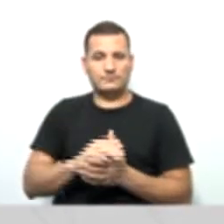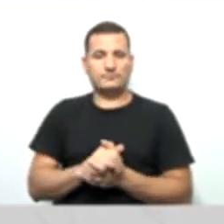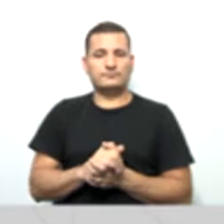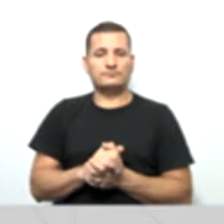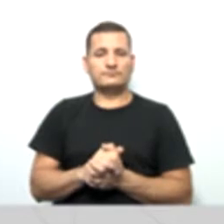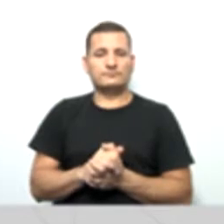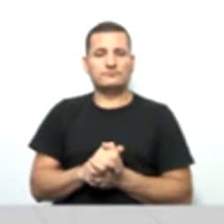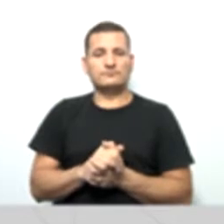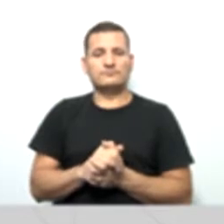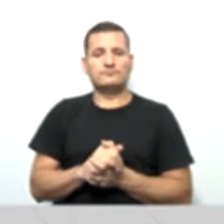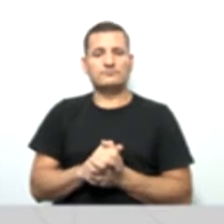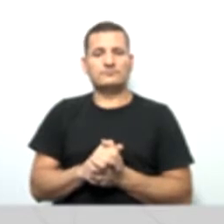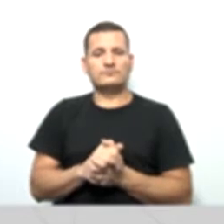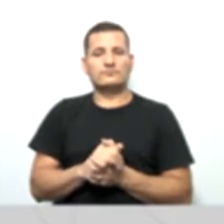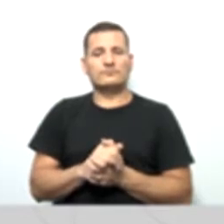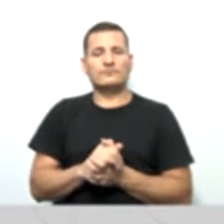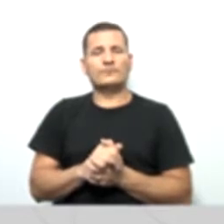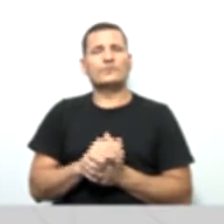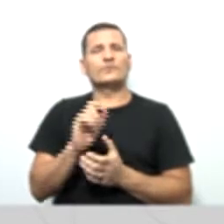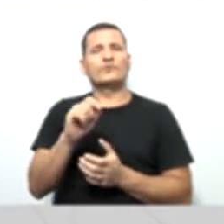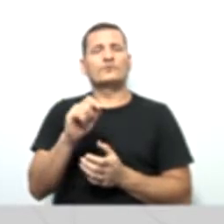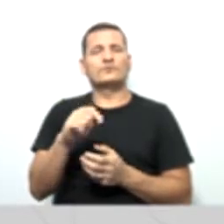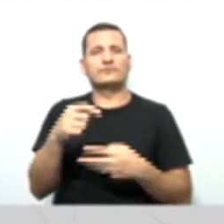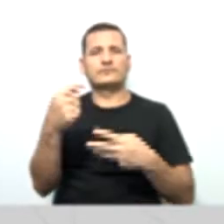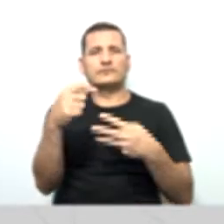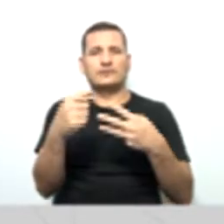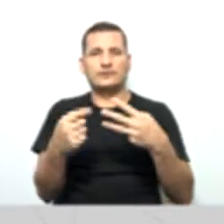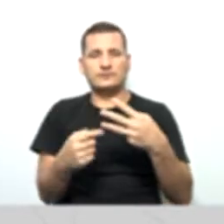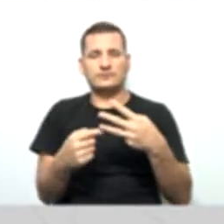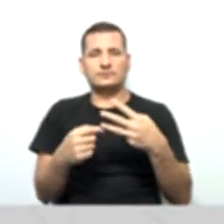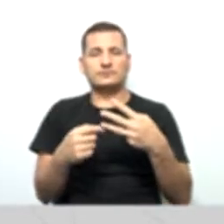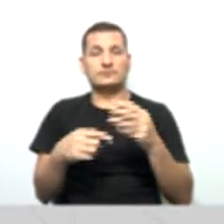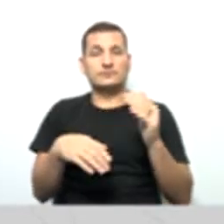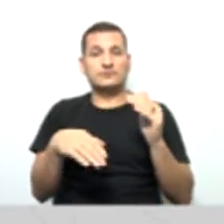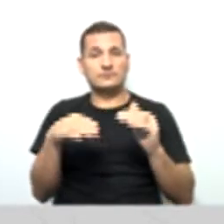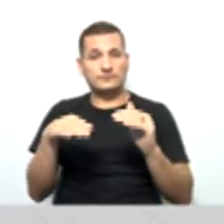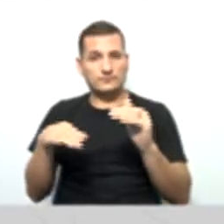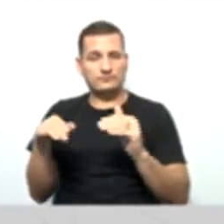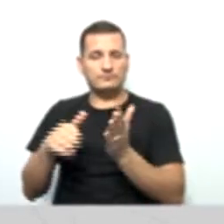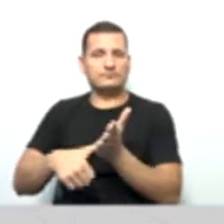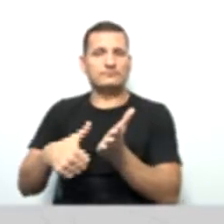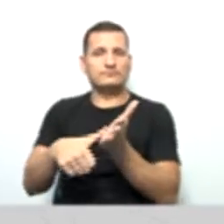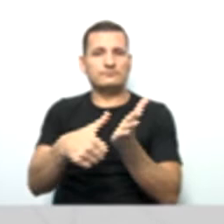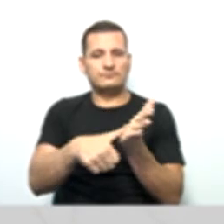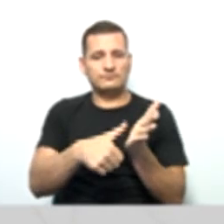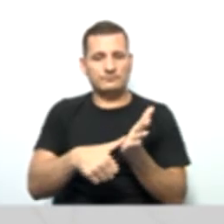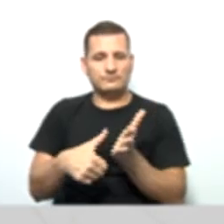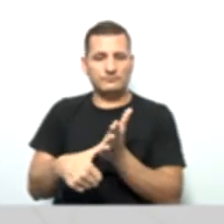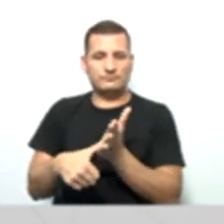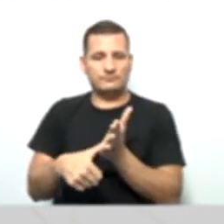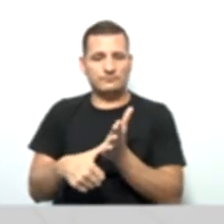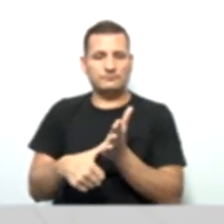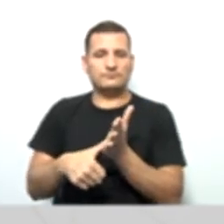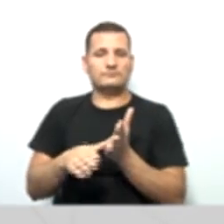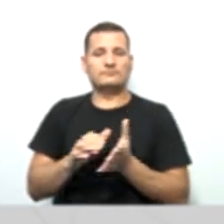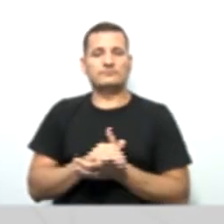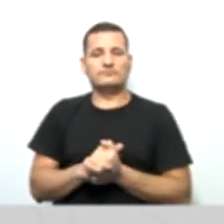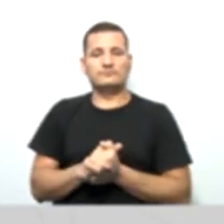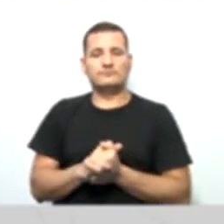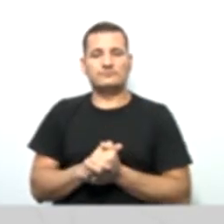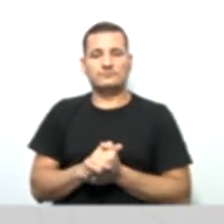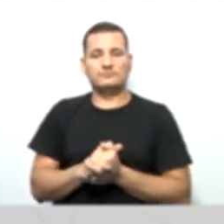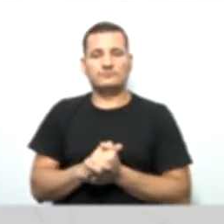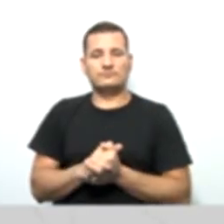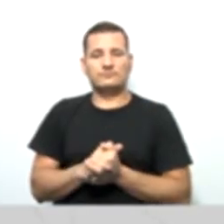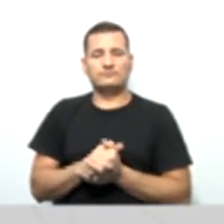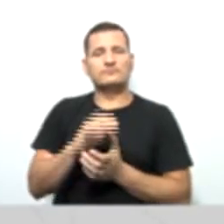nos três níveis singulares formadas por associados, centrais, cooperativas singulares e